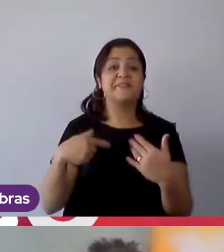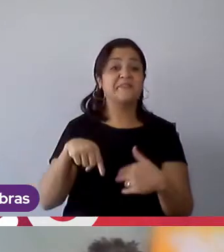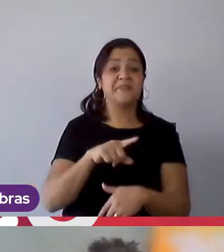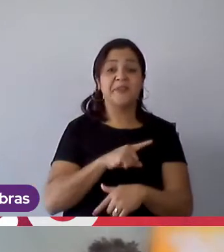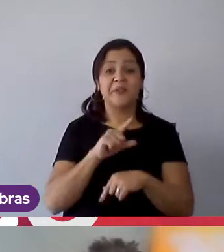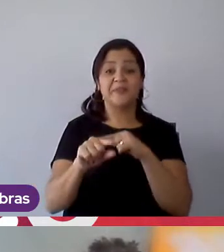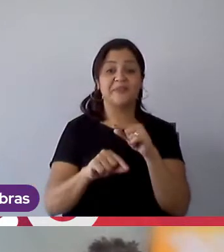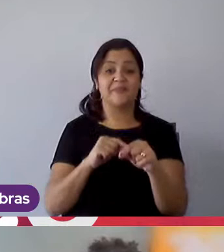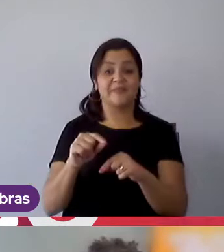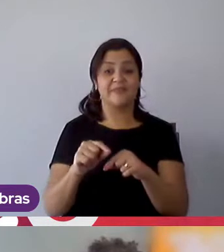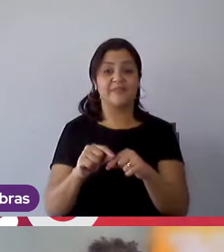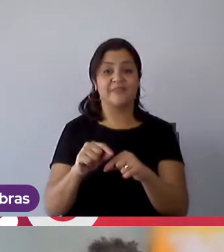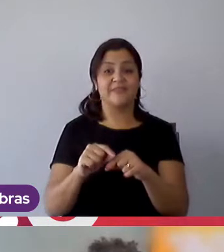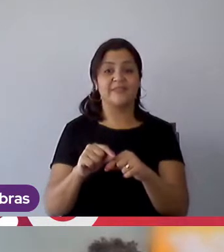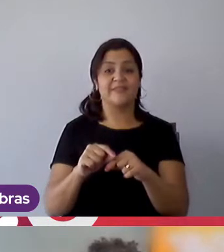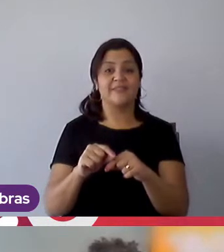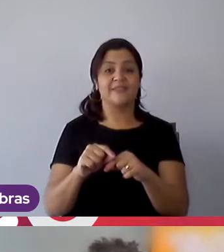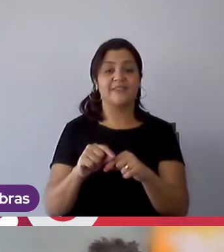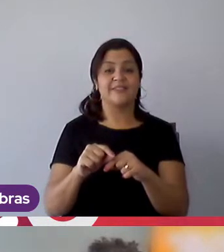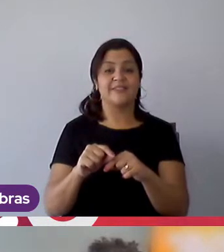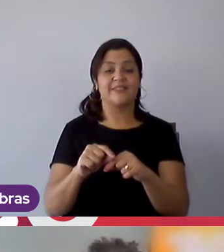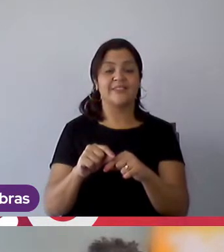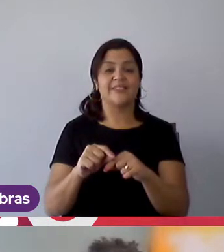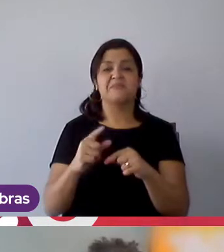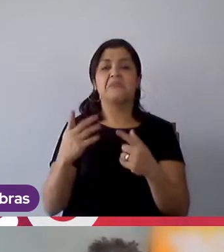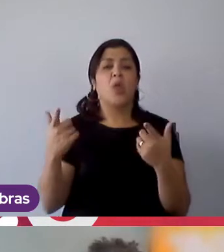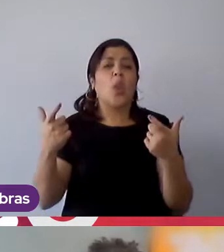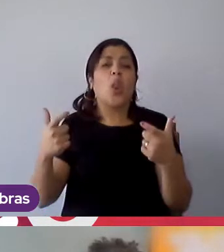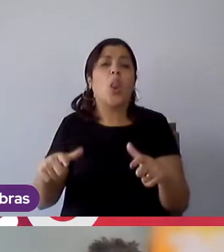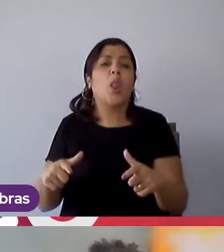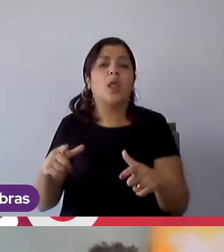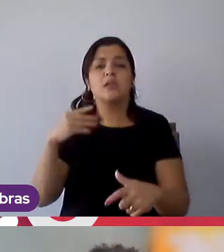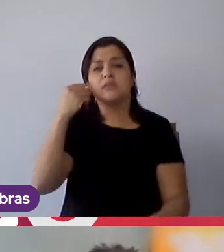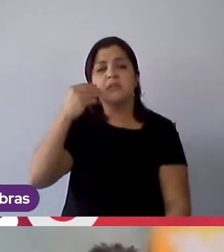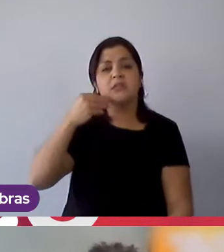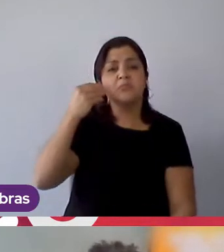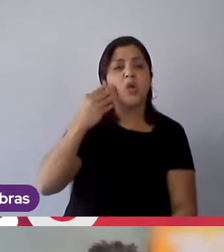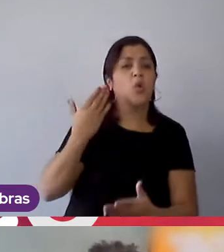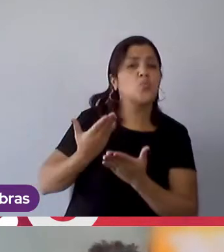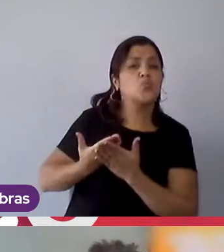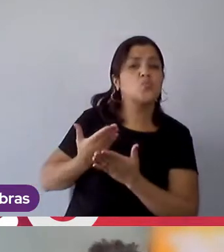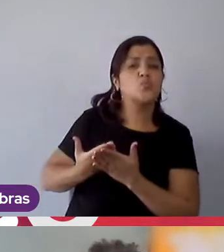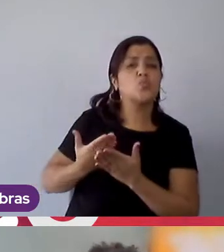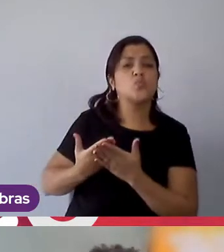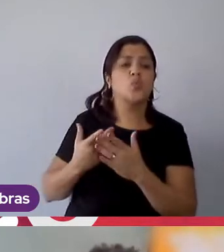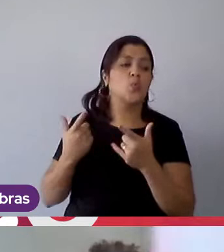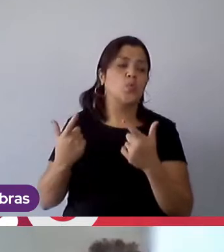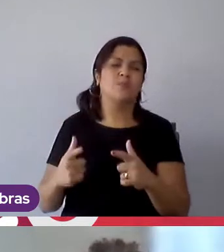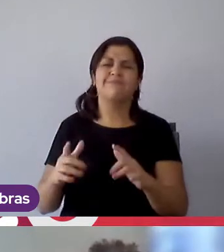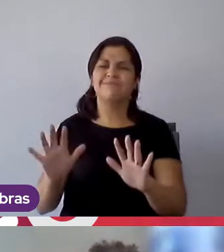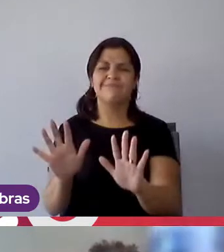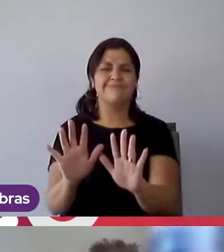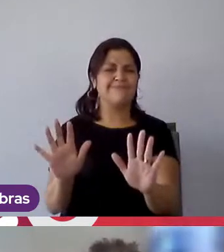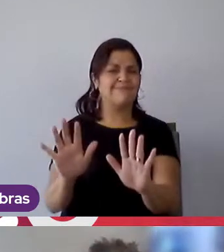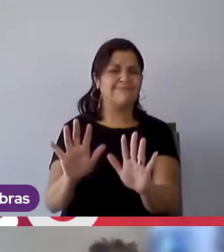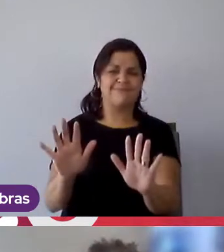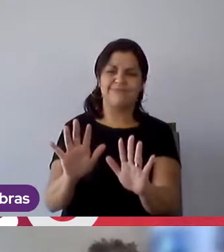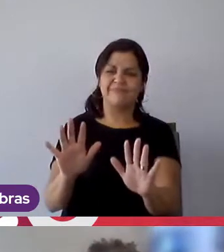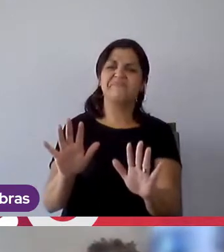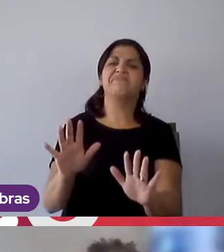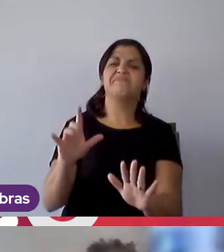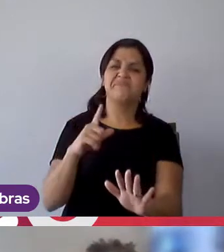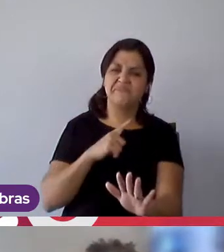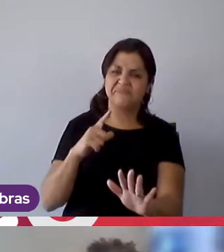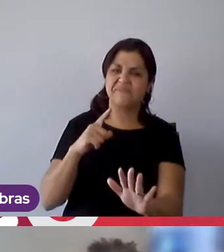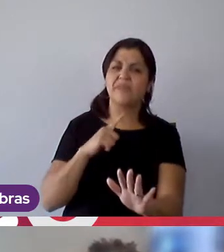de onde veio que estudou onde estudou a gente tem